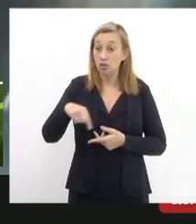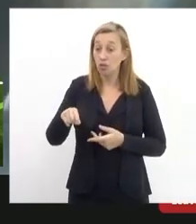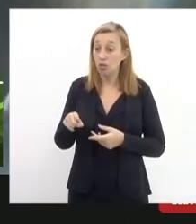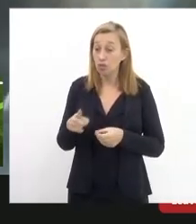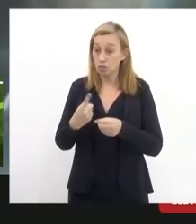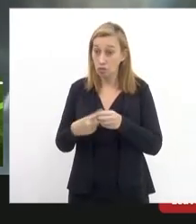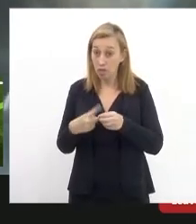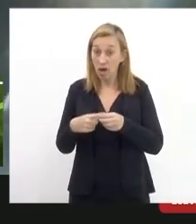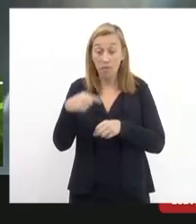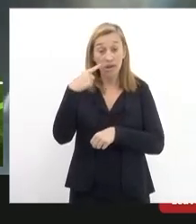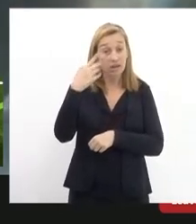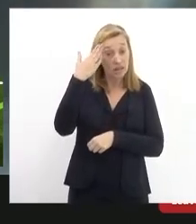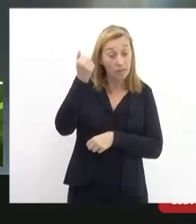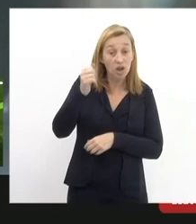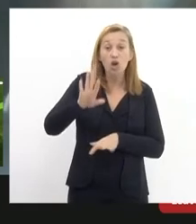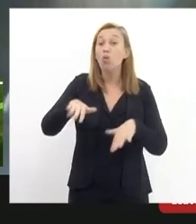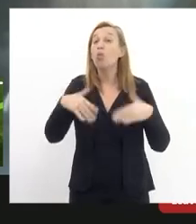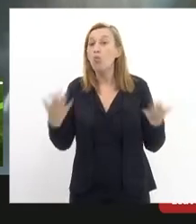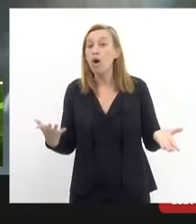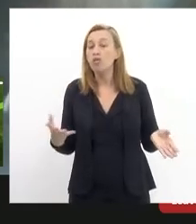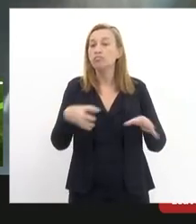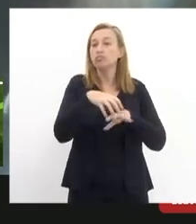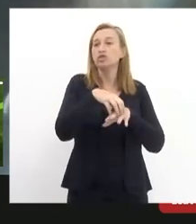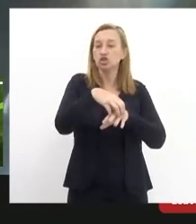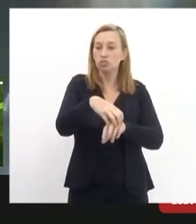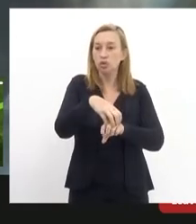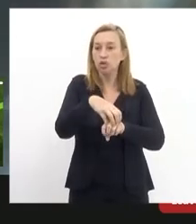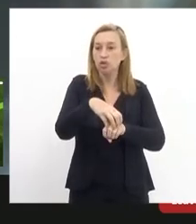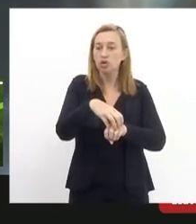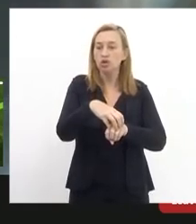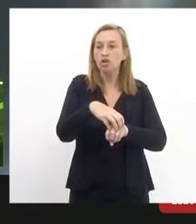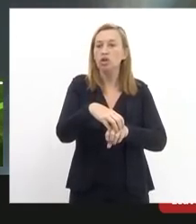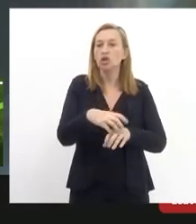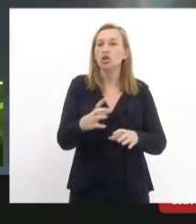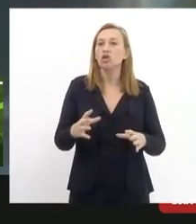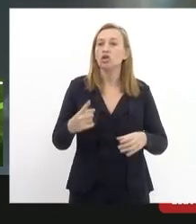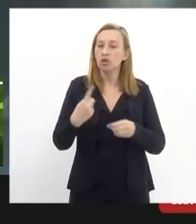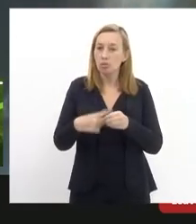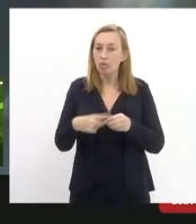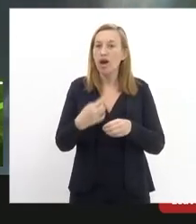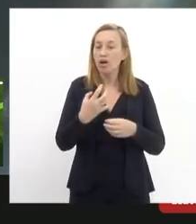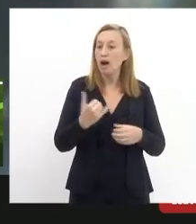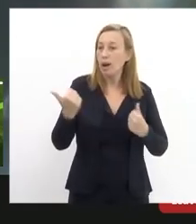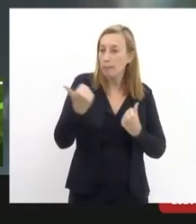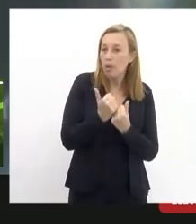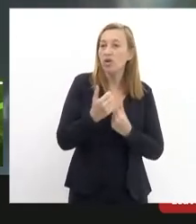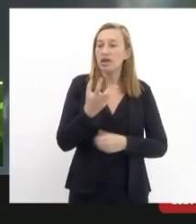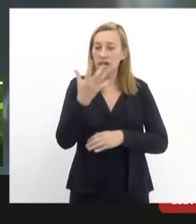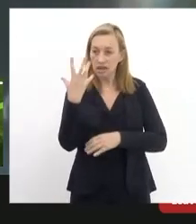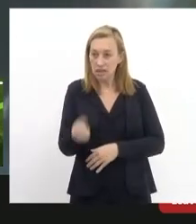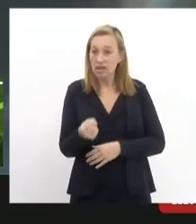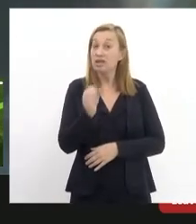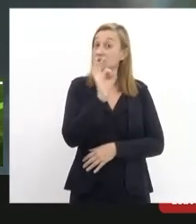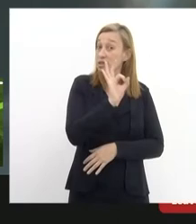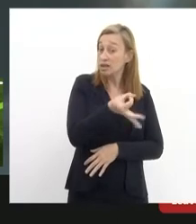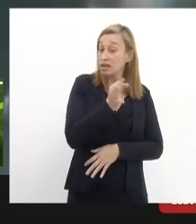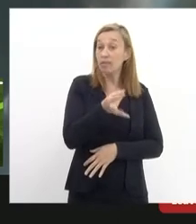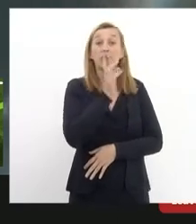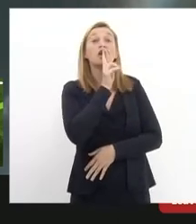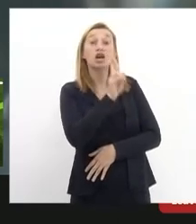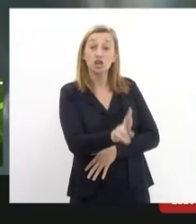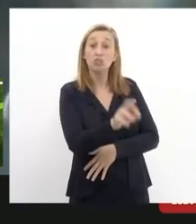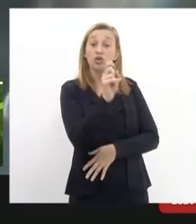saber qual é o transporte que o bairro apoia e reivindica certamente vocês terão uma resposta